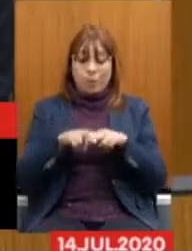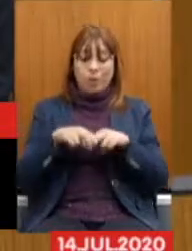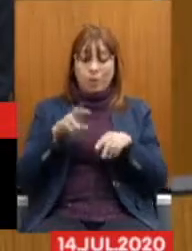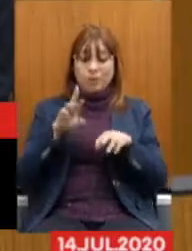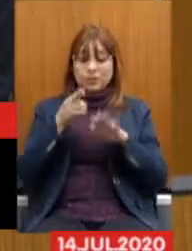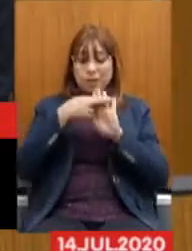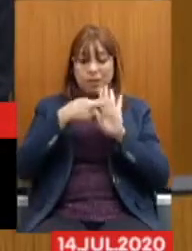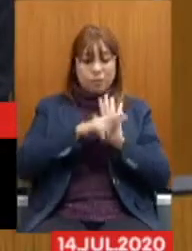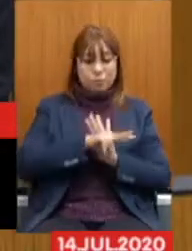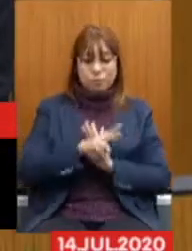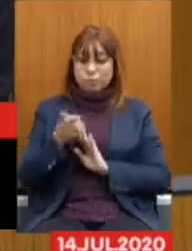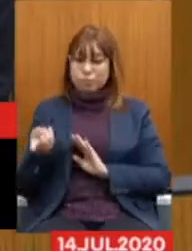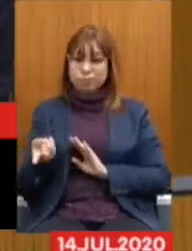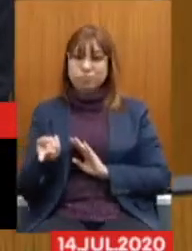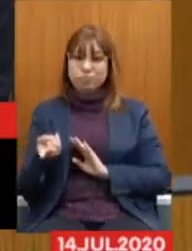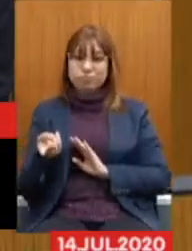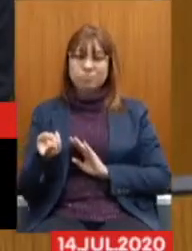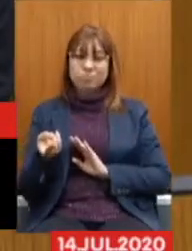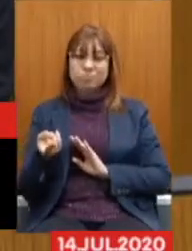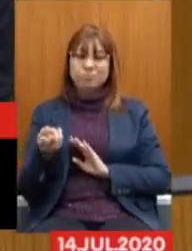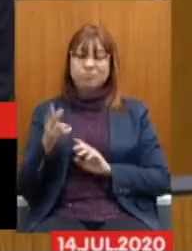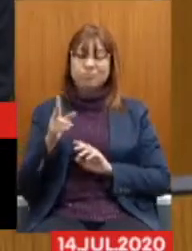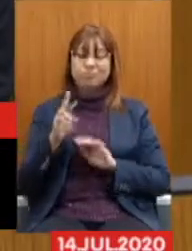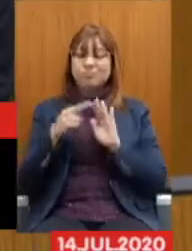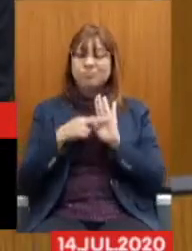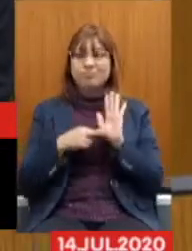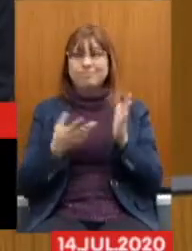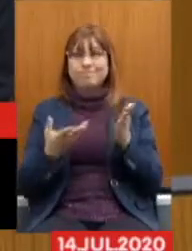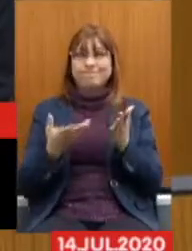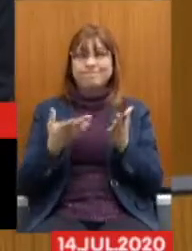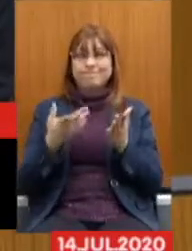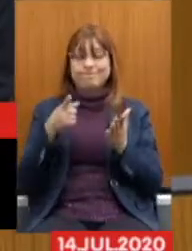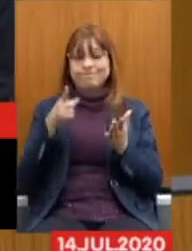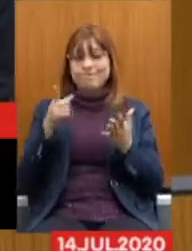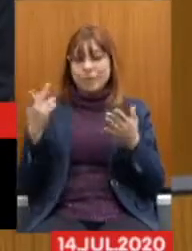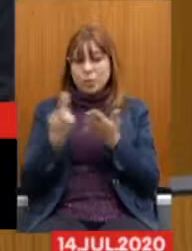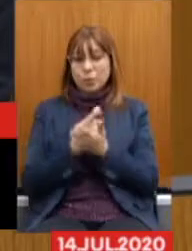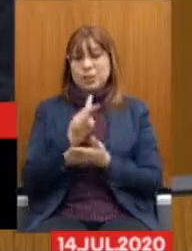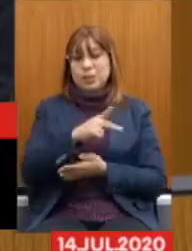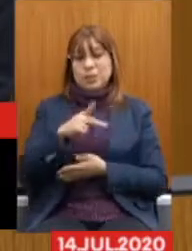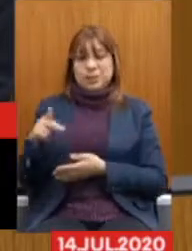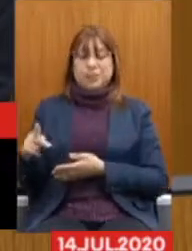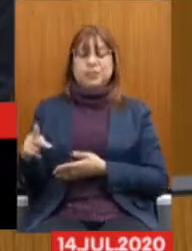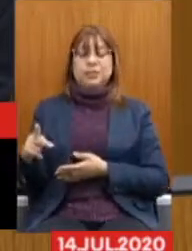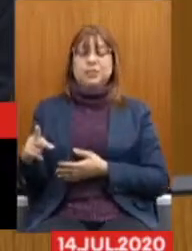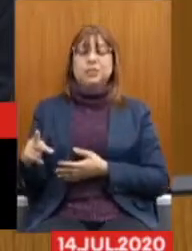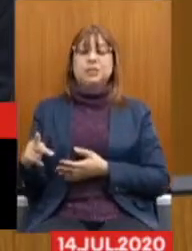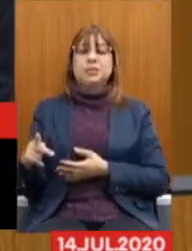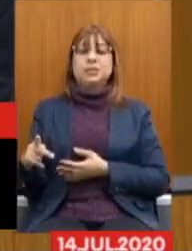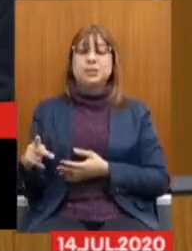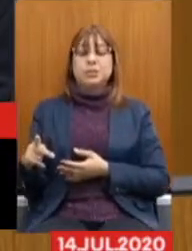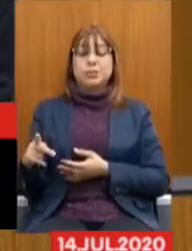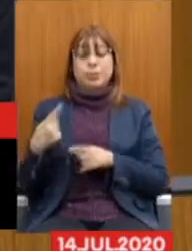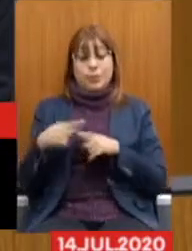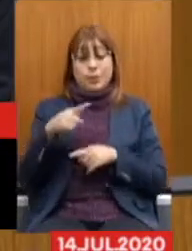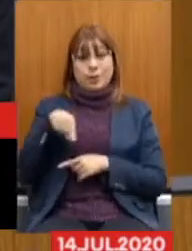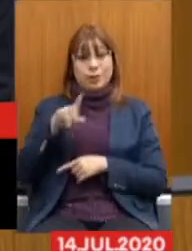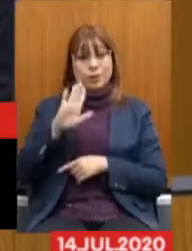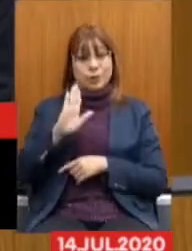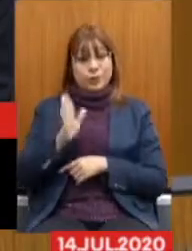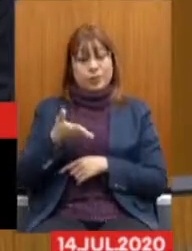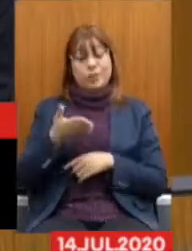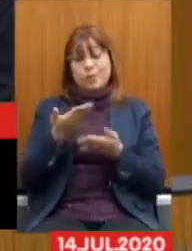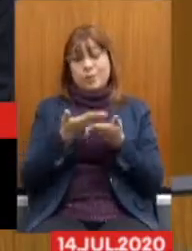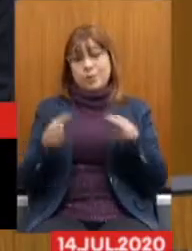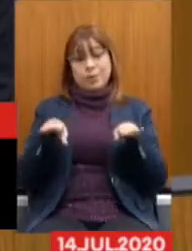que os alcançam, sendo que já perderam a paridade e